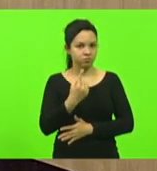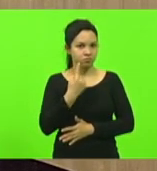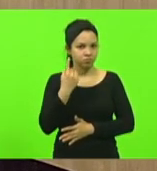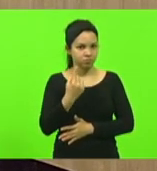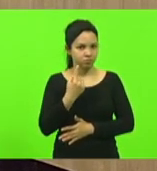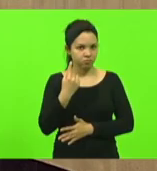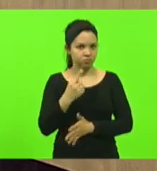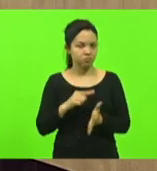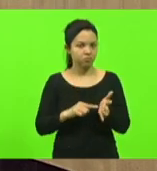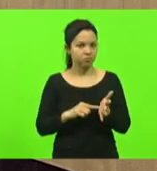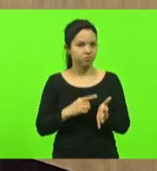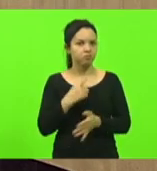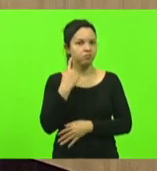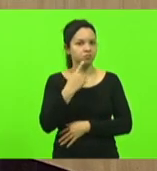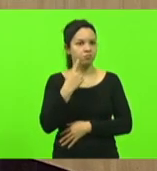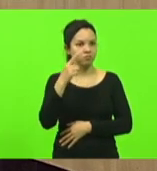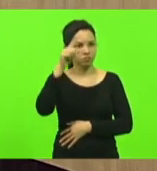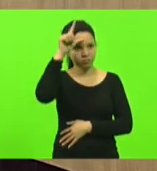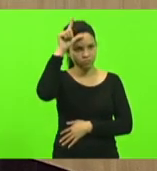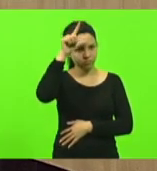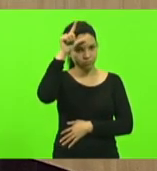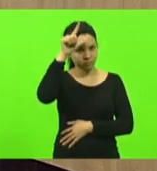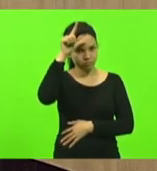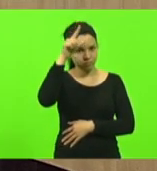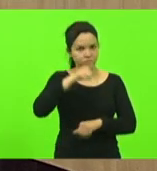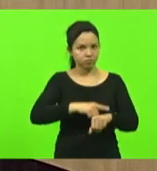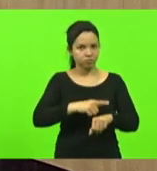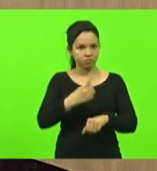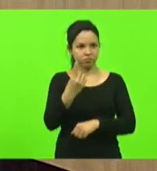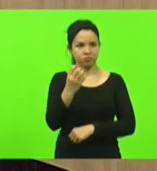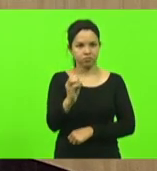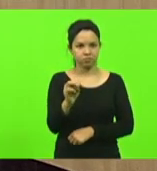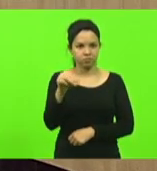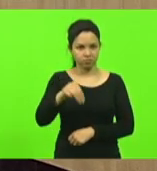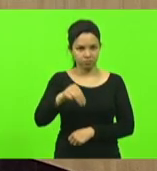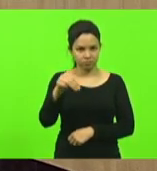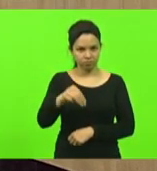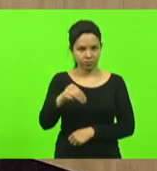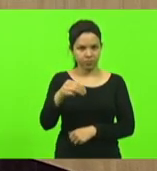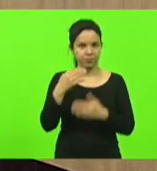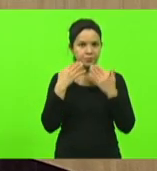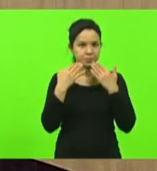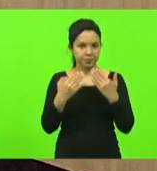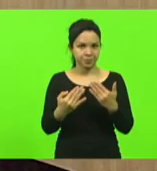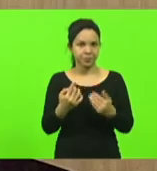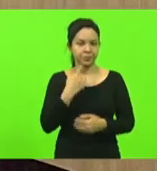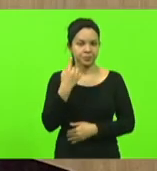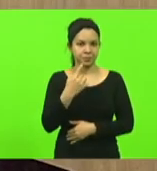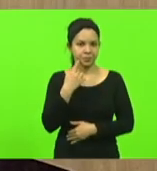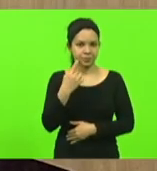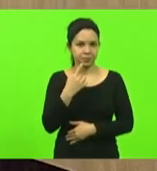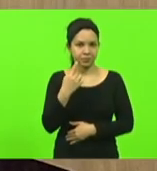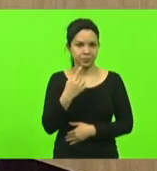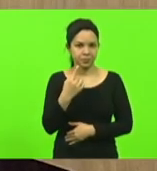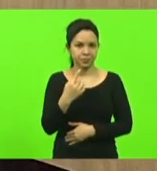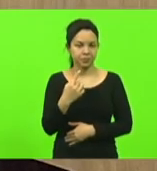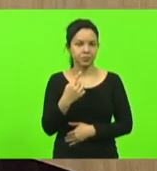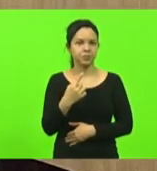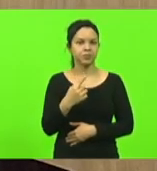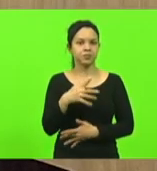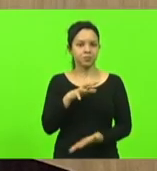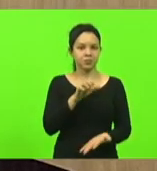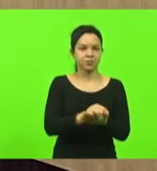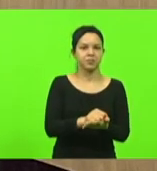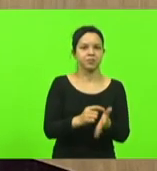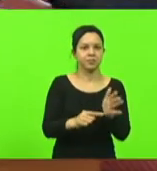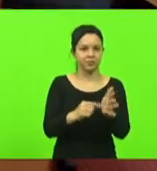nosso deputado sargento Lima. Vossa Excelência será 10 minutos. Isso demonstra que o deputado chega cedo no plenário e faz a inscrição para o primeiro, não